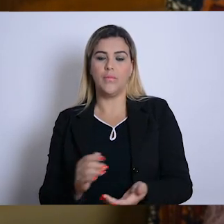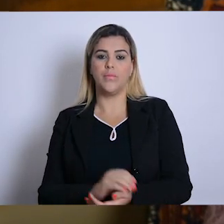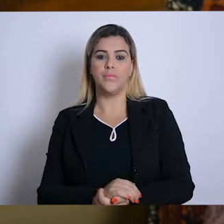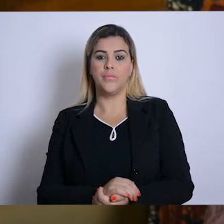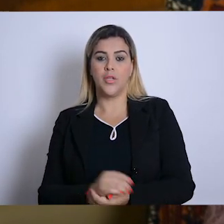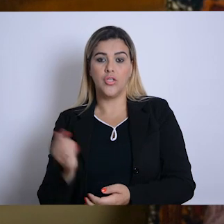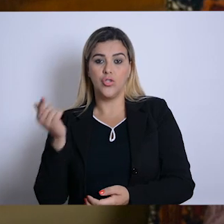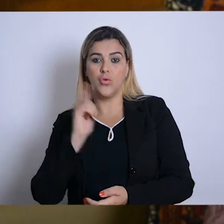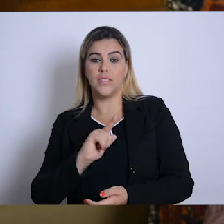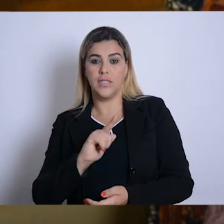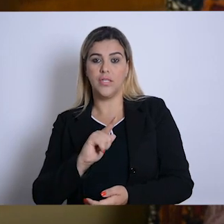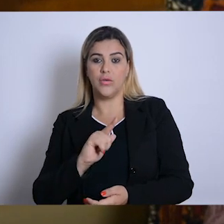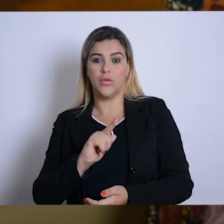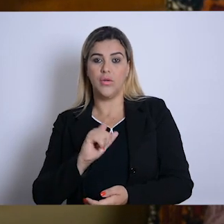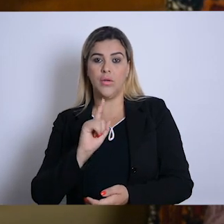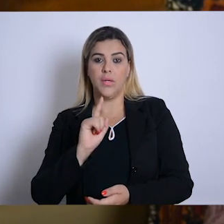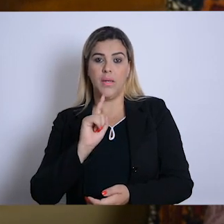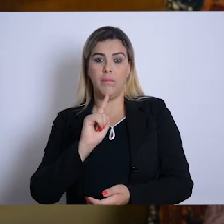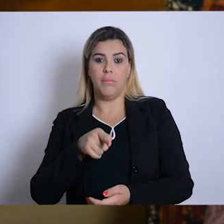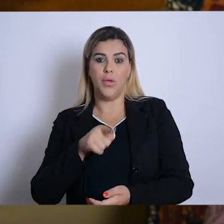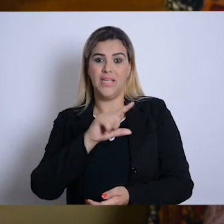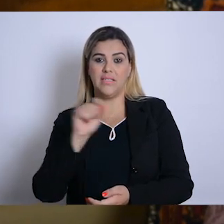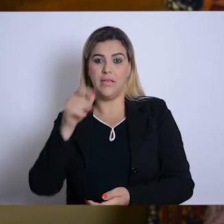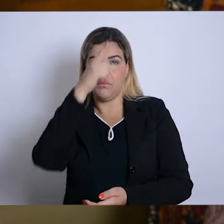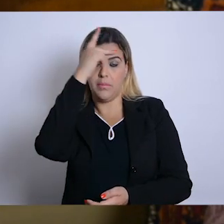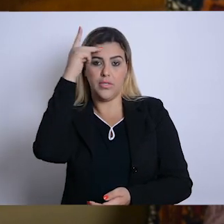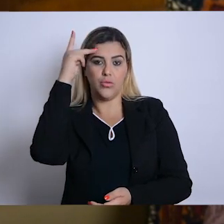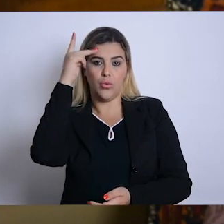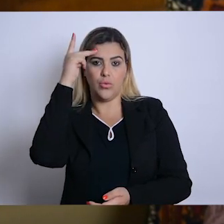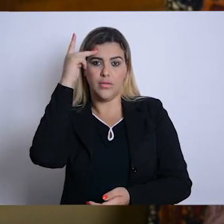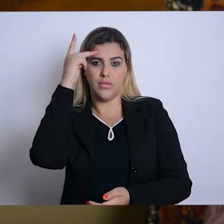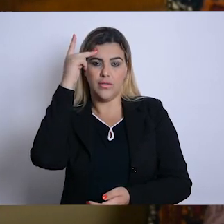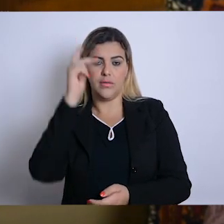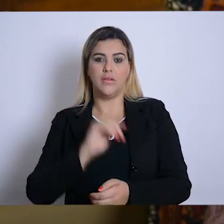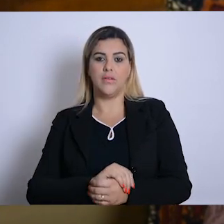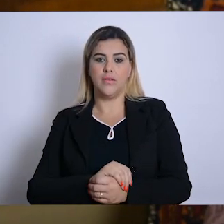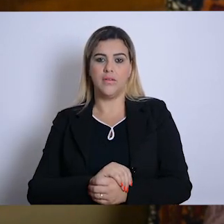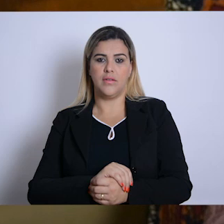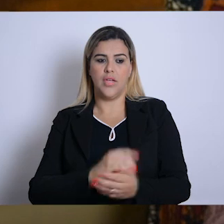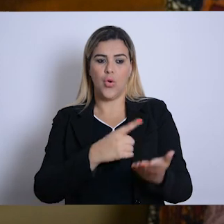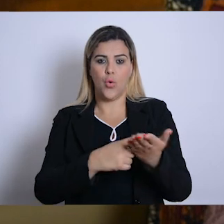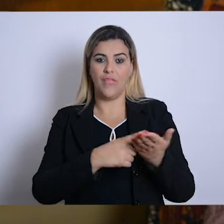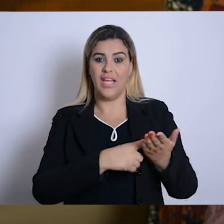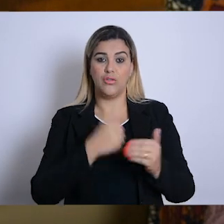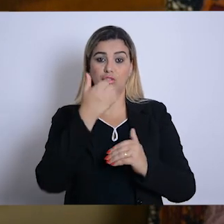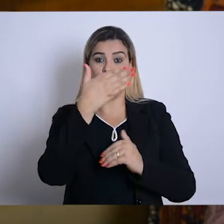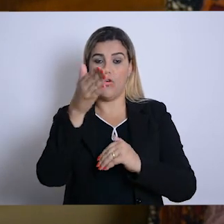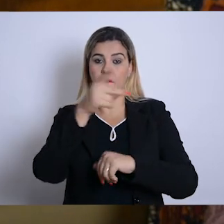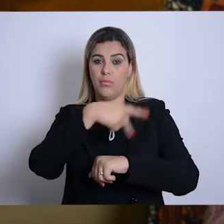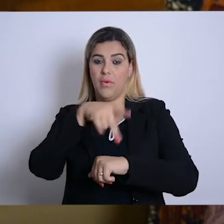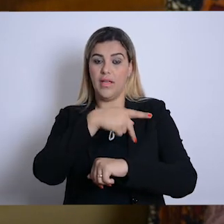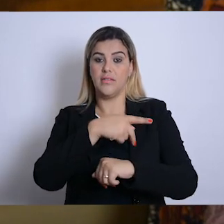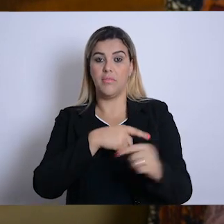trazer quase 1.100 pessoas, vários convidados internacionais. O Gerwig